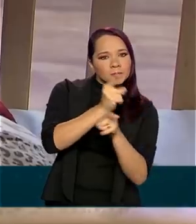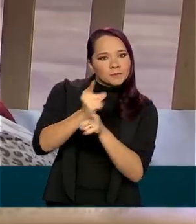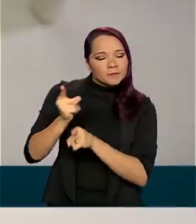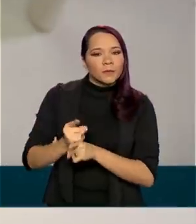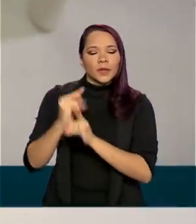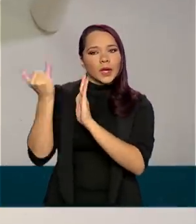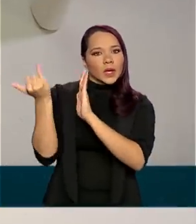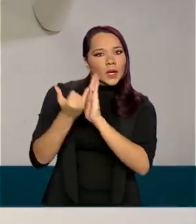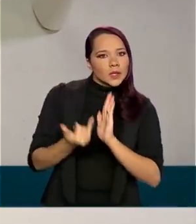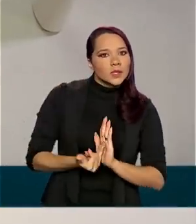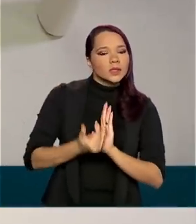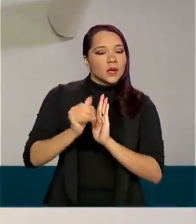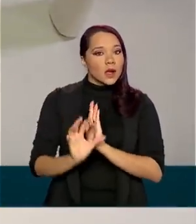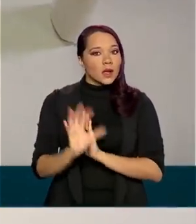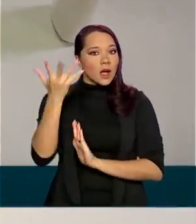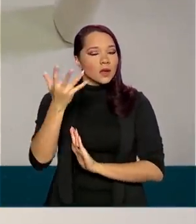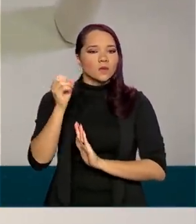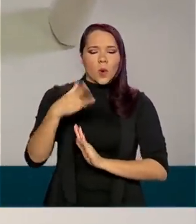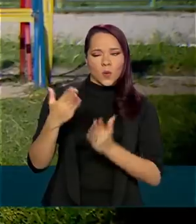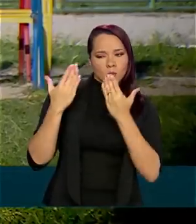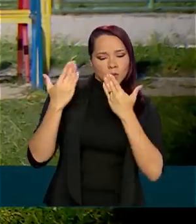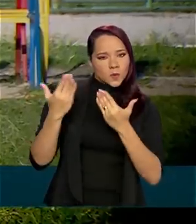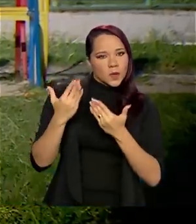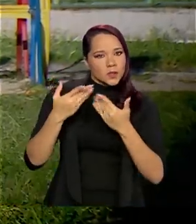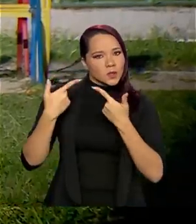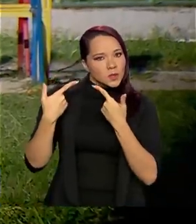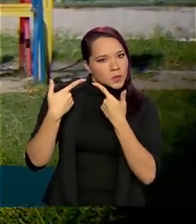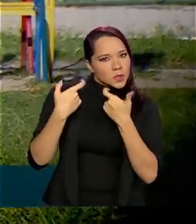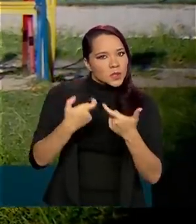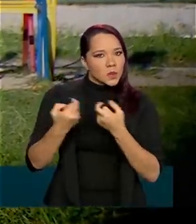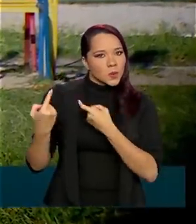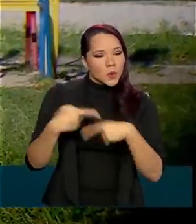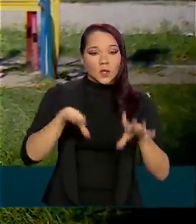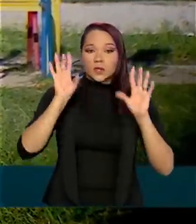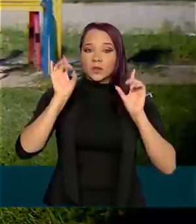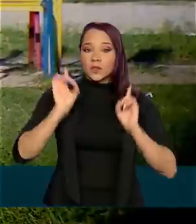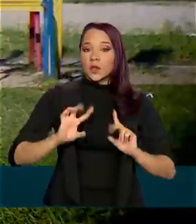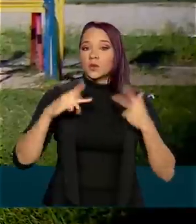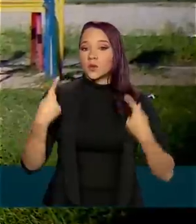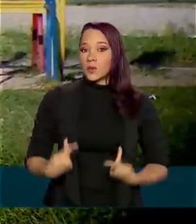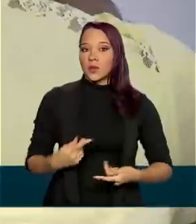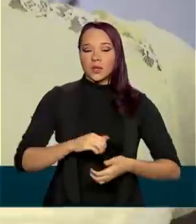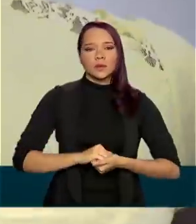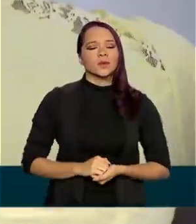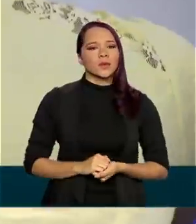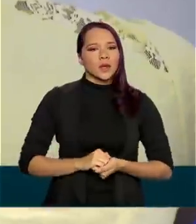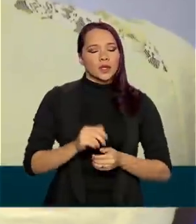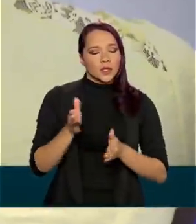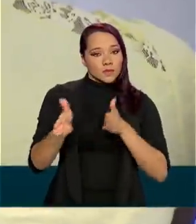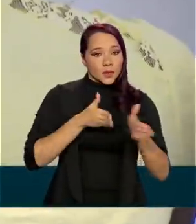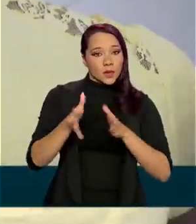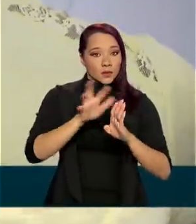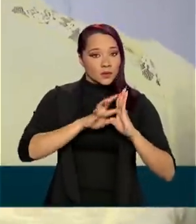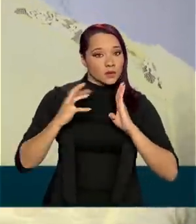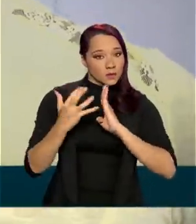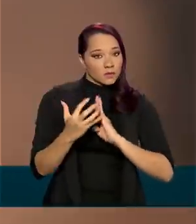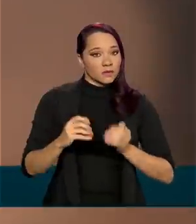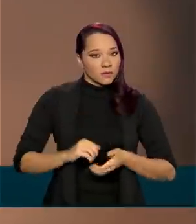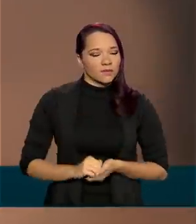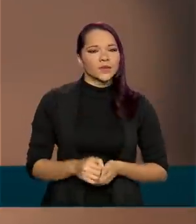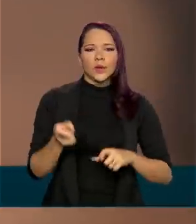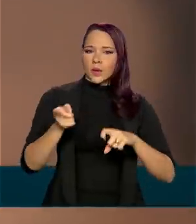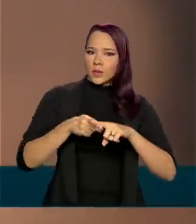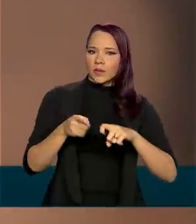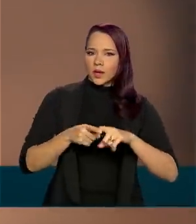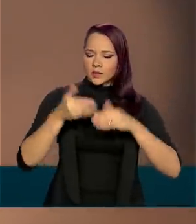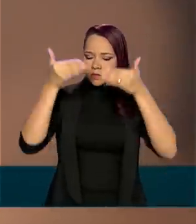registrar casos ou suspeitas de violação de direitos humanos durante o isolamento social. Os médicos